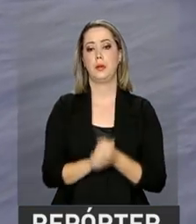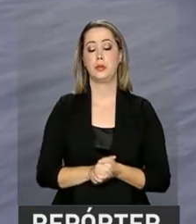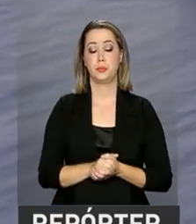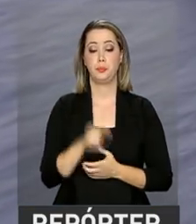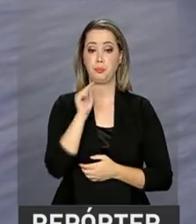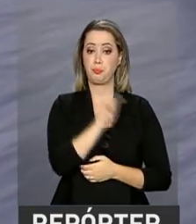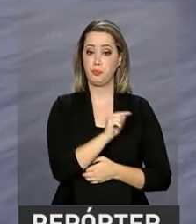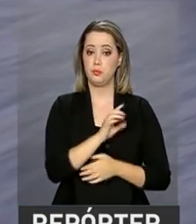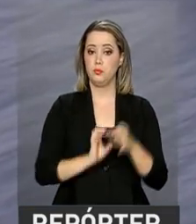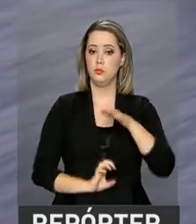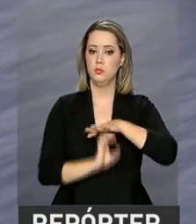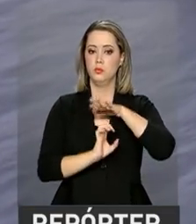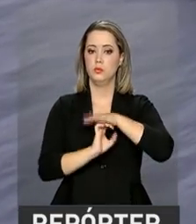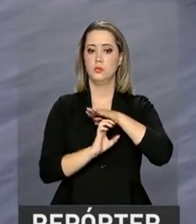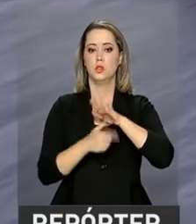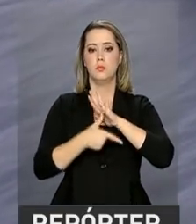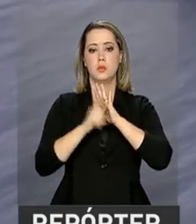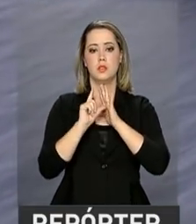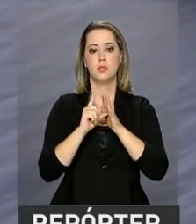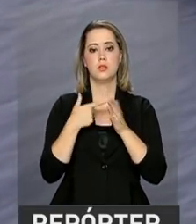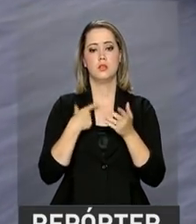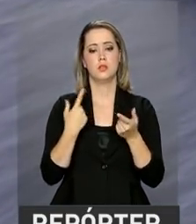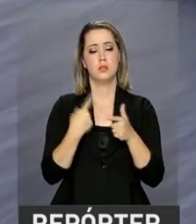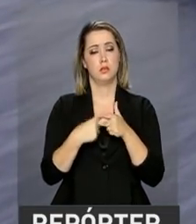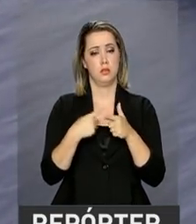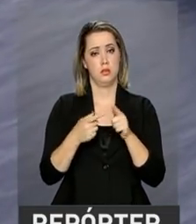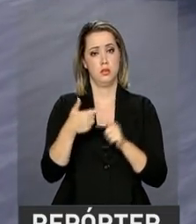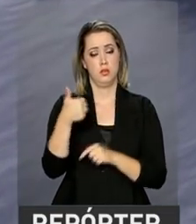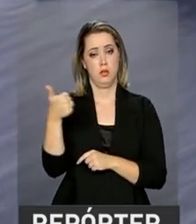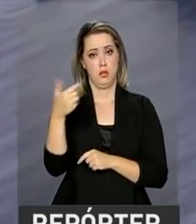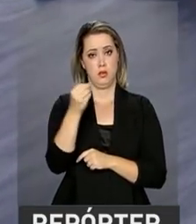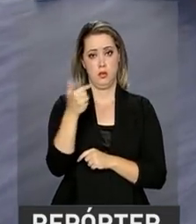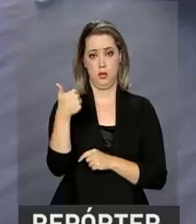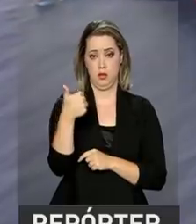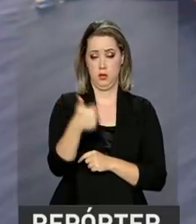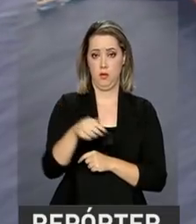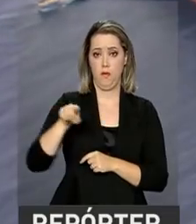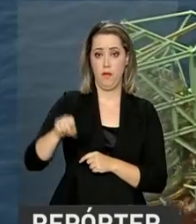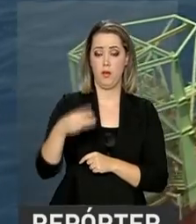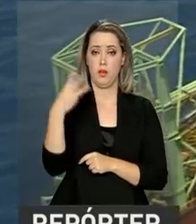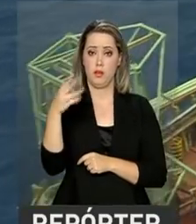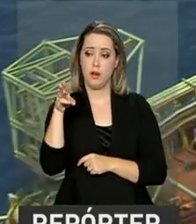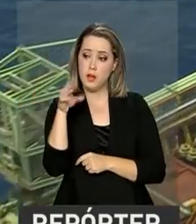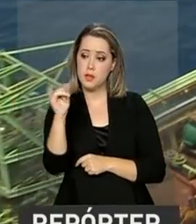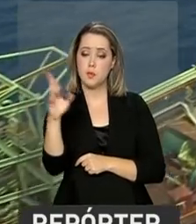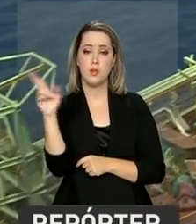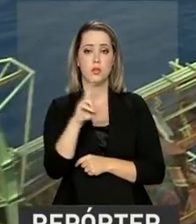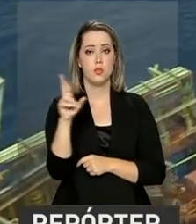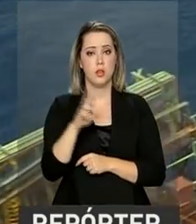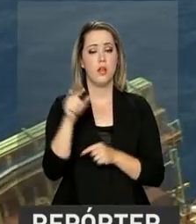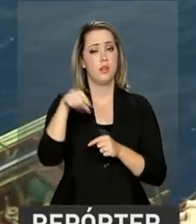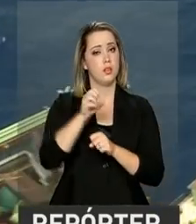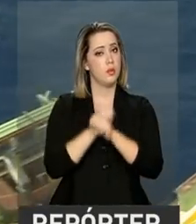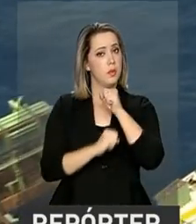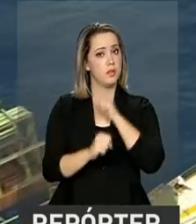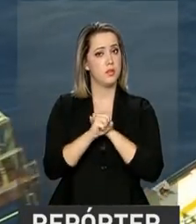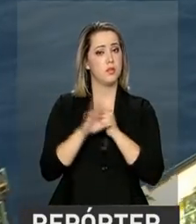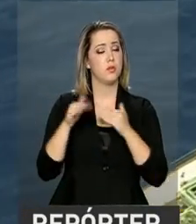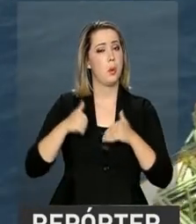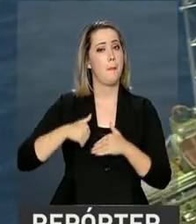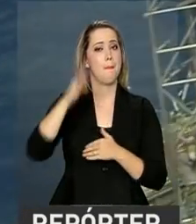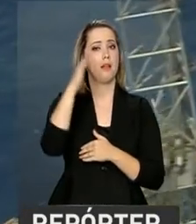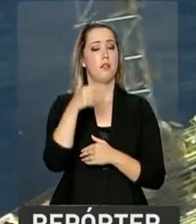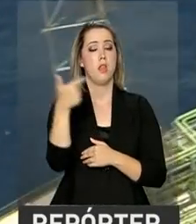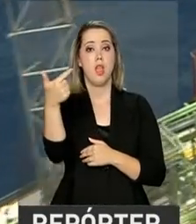A empresa, que havia fechado 2015 e avaliada em 101,3 bilhões de reais, encerrou 2016 com valor de